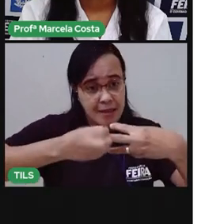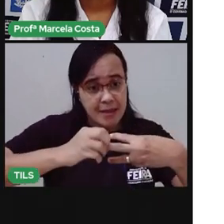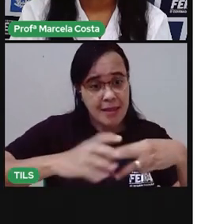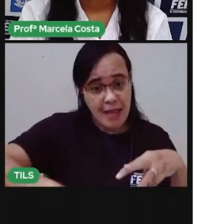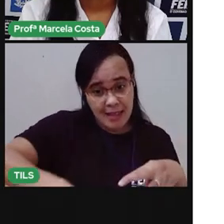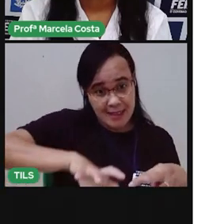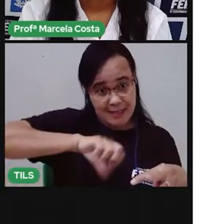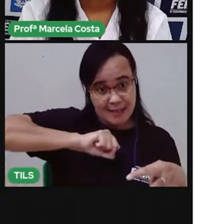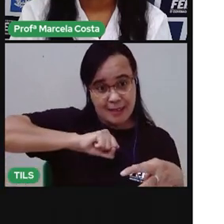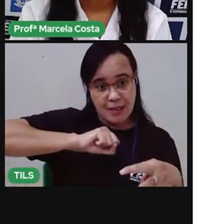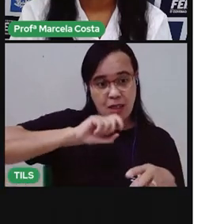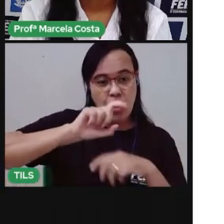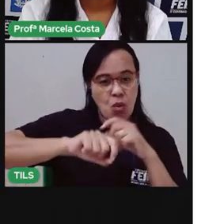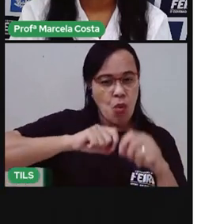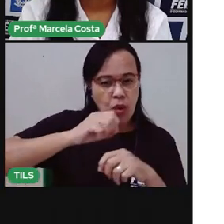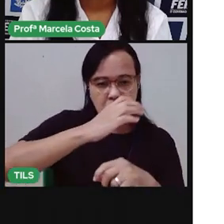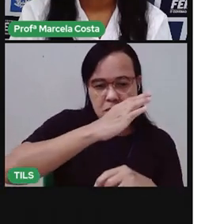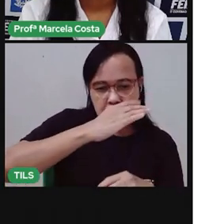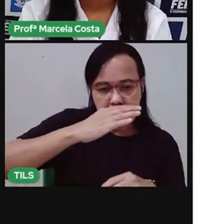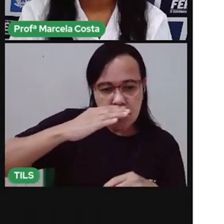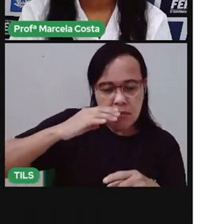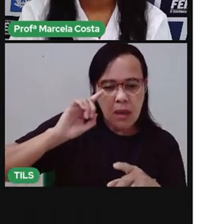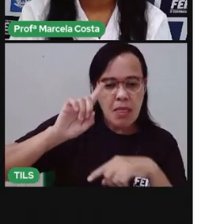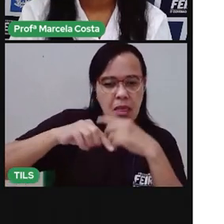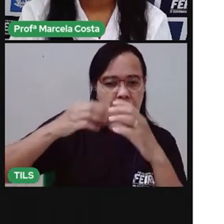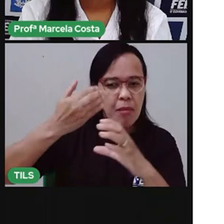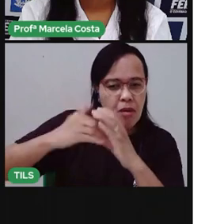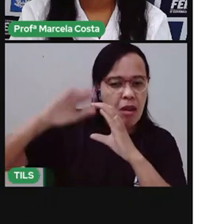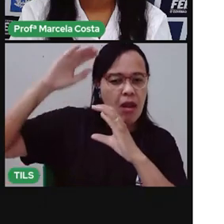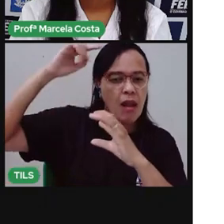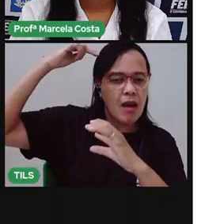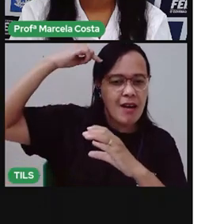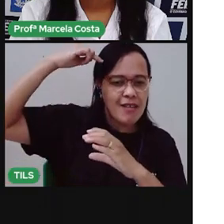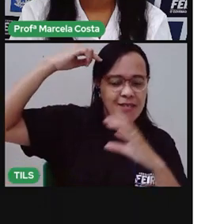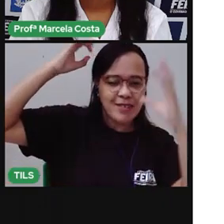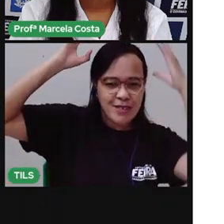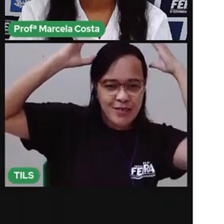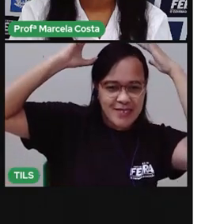os odores e os enviam ao cérebro para serem interpretados.